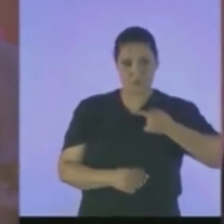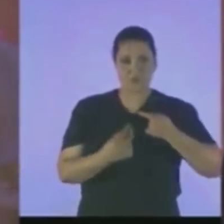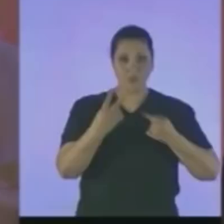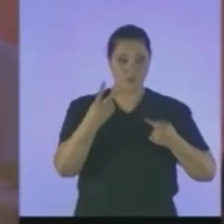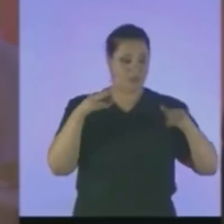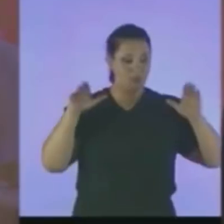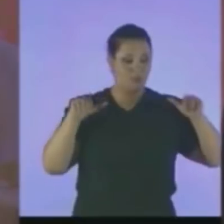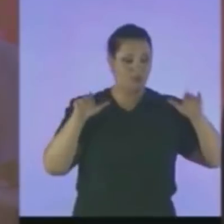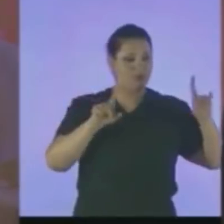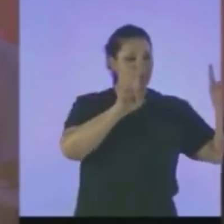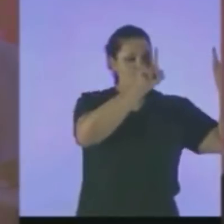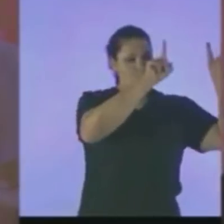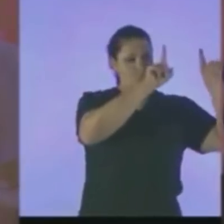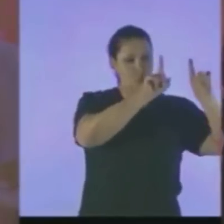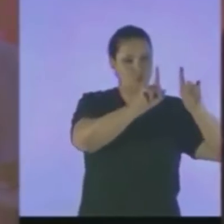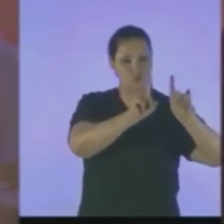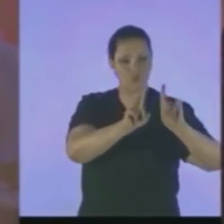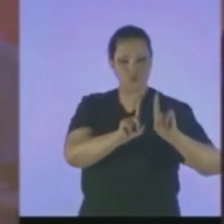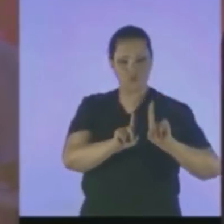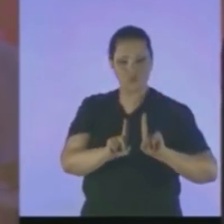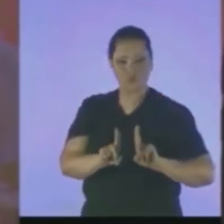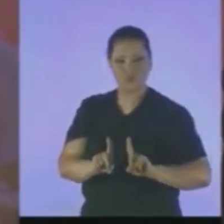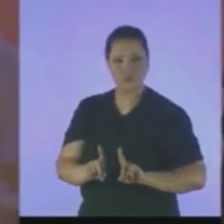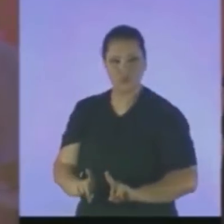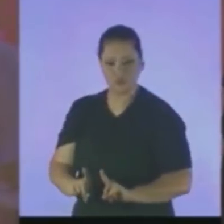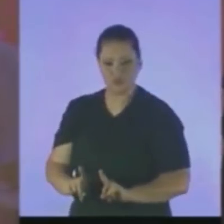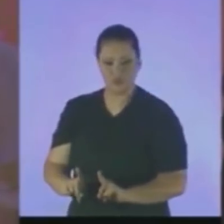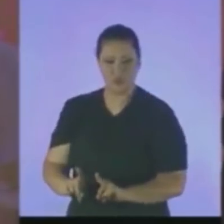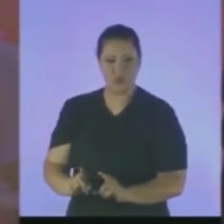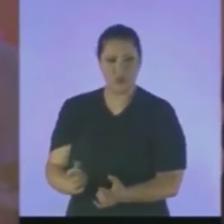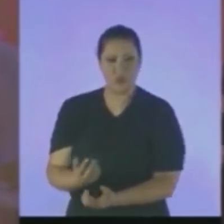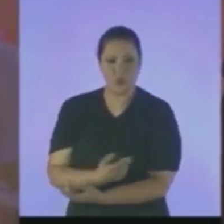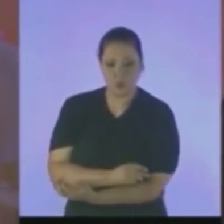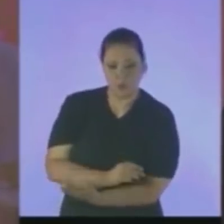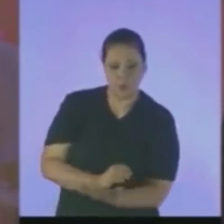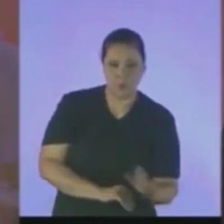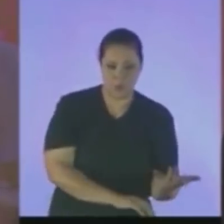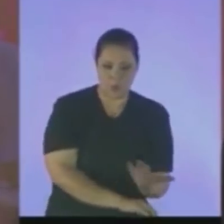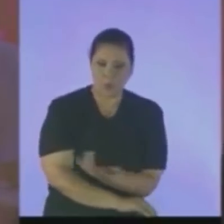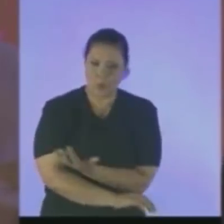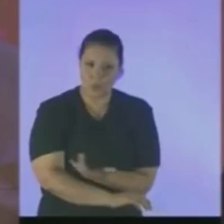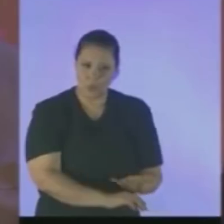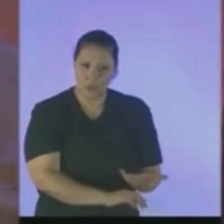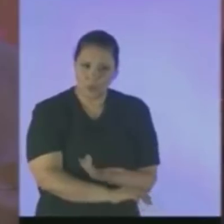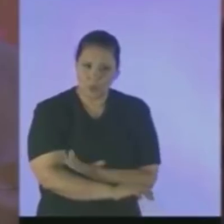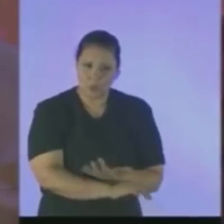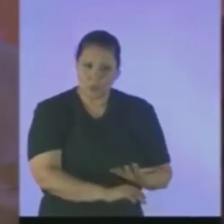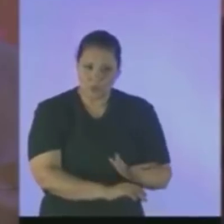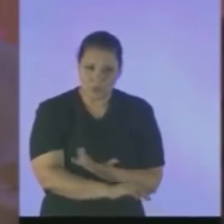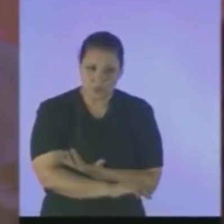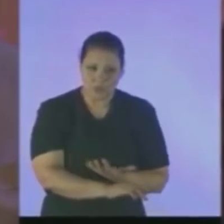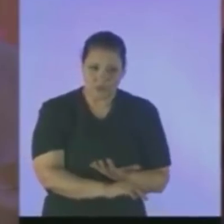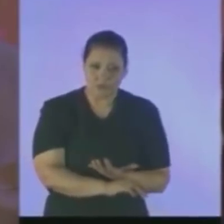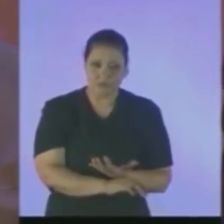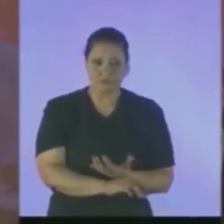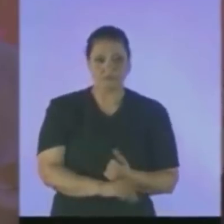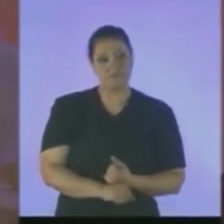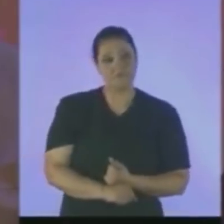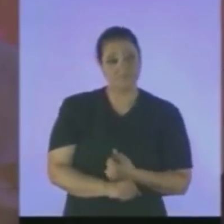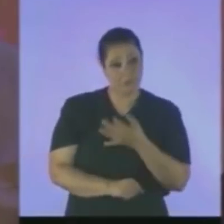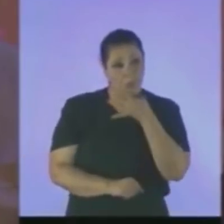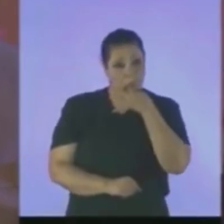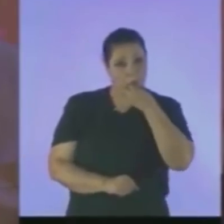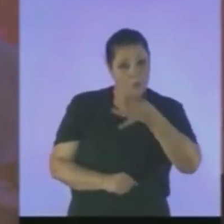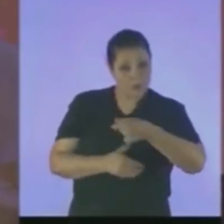Desceram As regiões Infernais Mitológicas Na opinião De